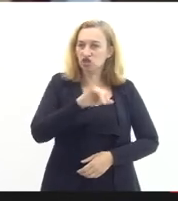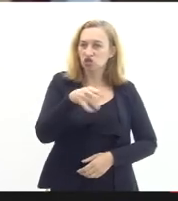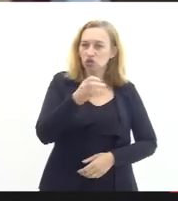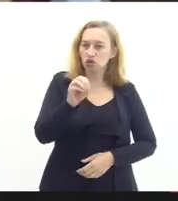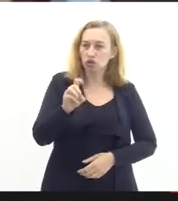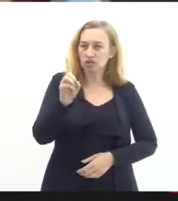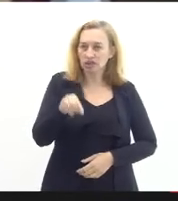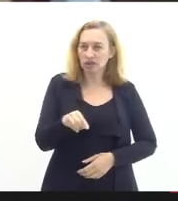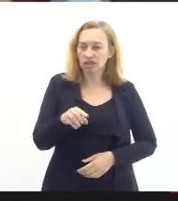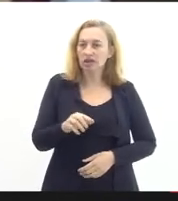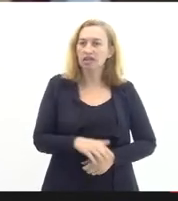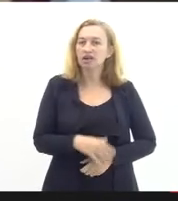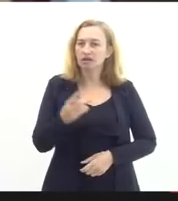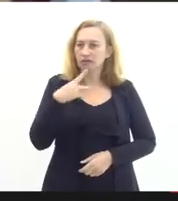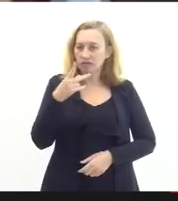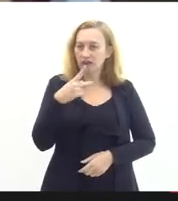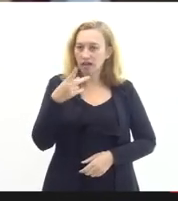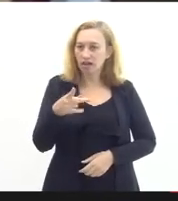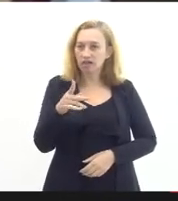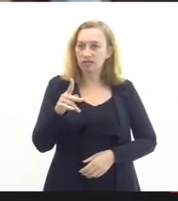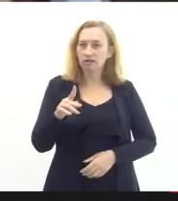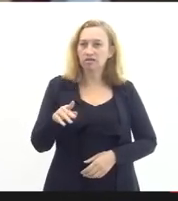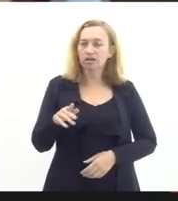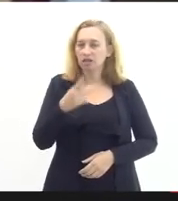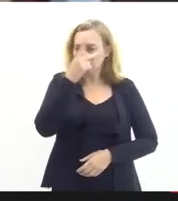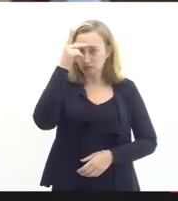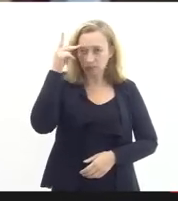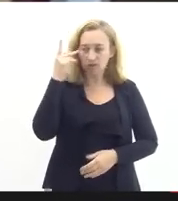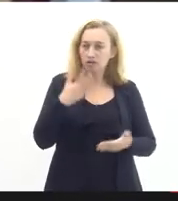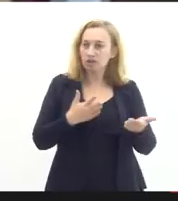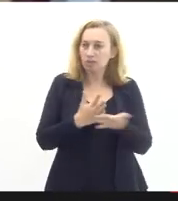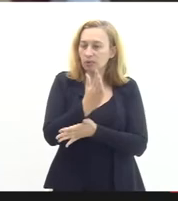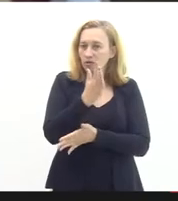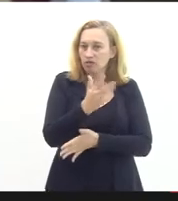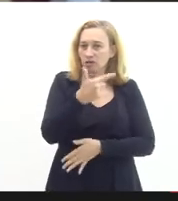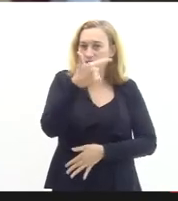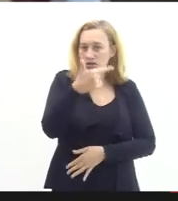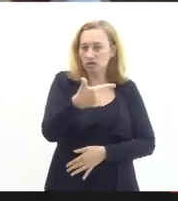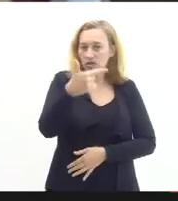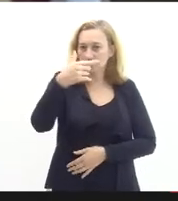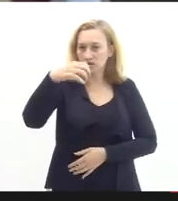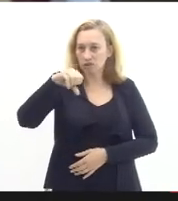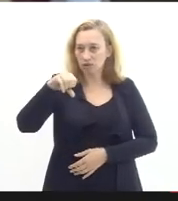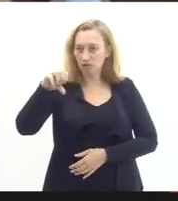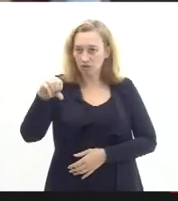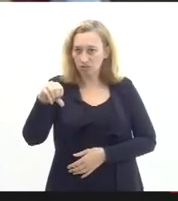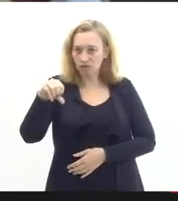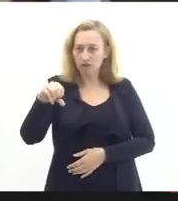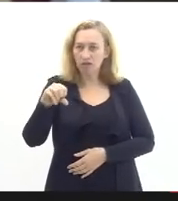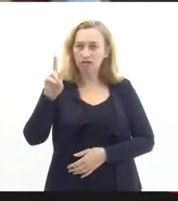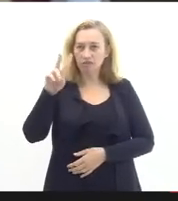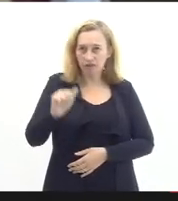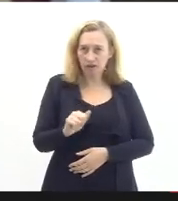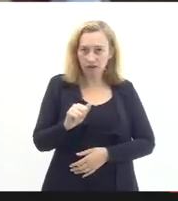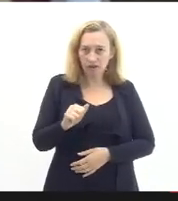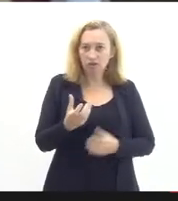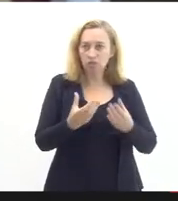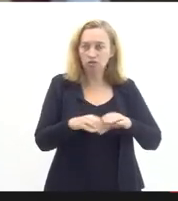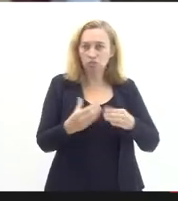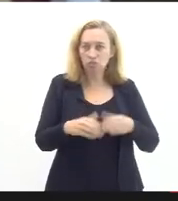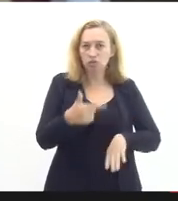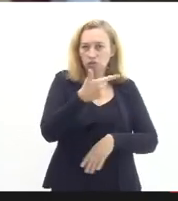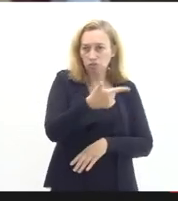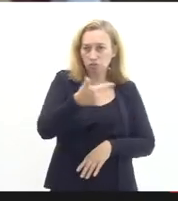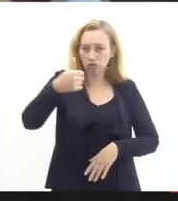os candidatos aprovados para suprir as 209 vagas do concurso de 2019